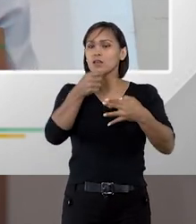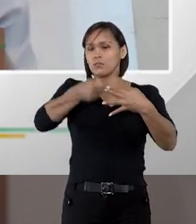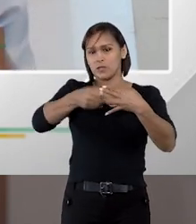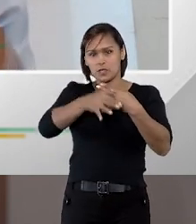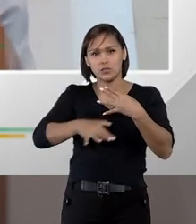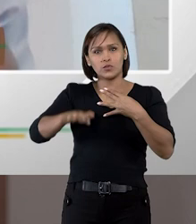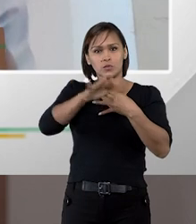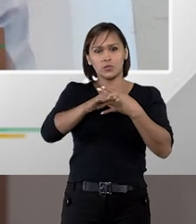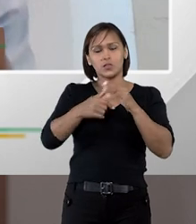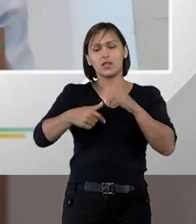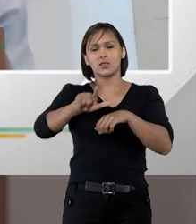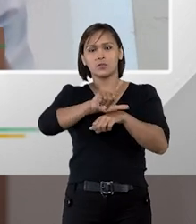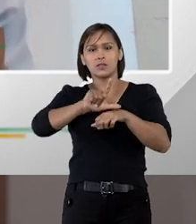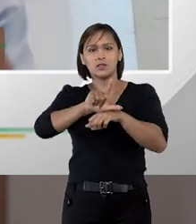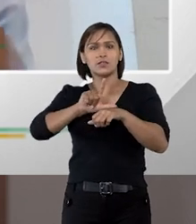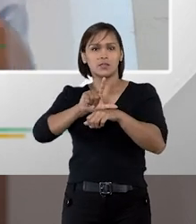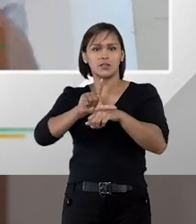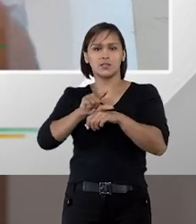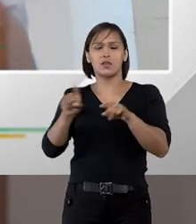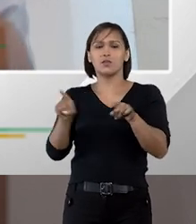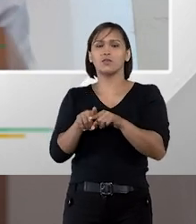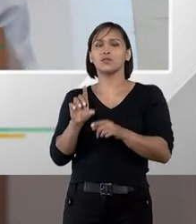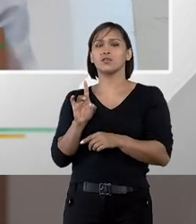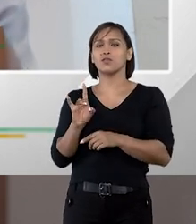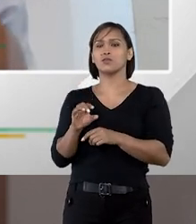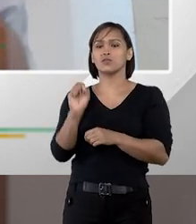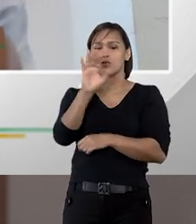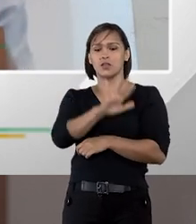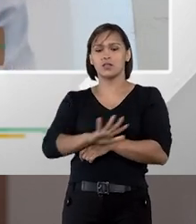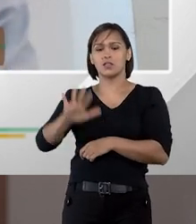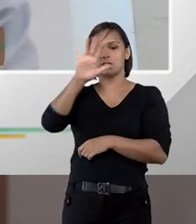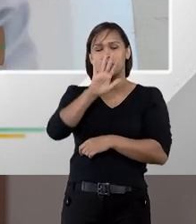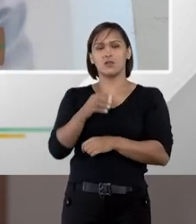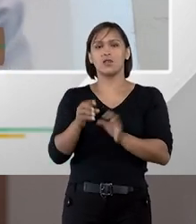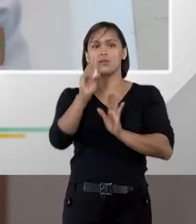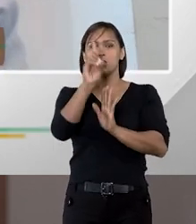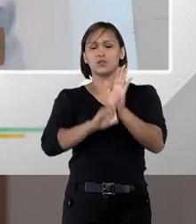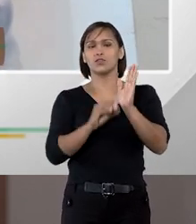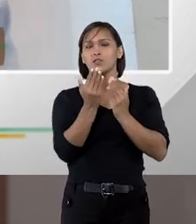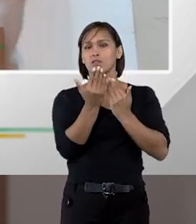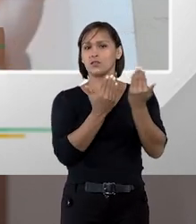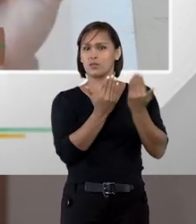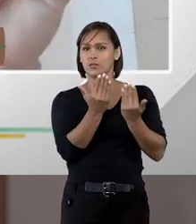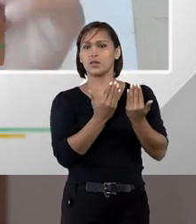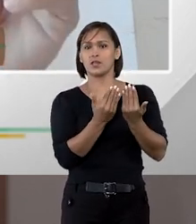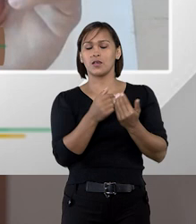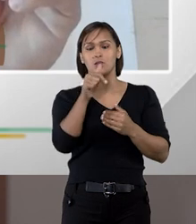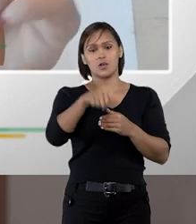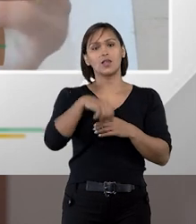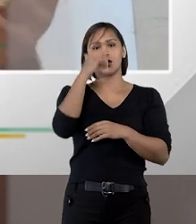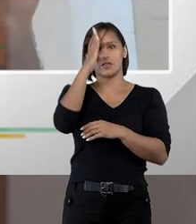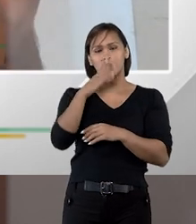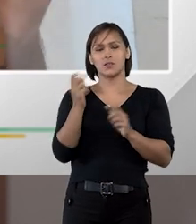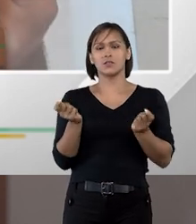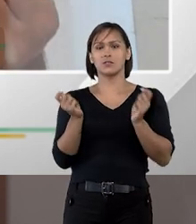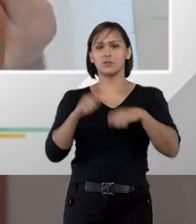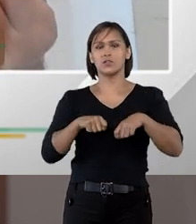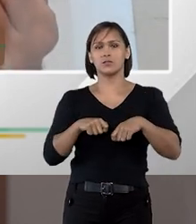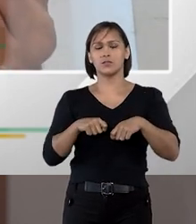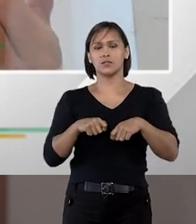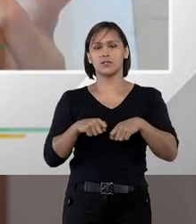pela jurisprudência pela legislação não só nacional mas no direito comparado no Brasil a